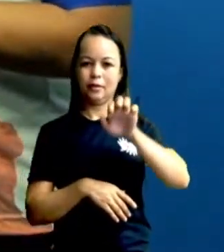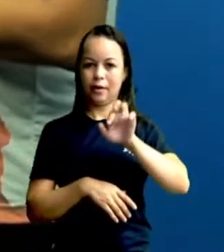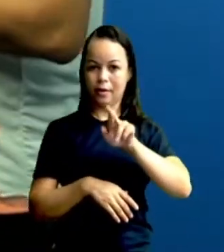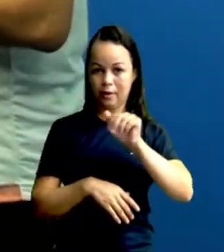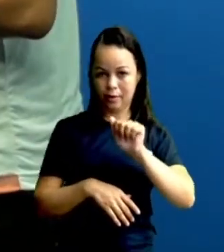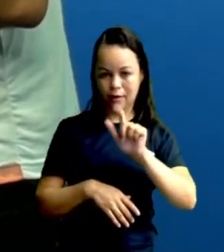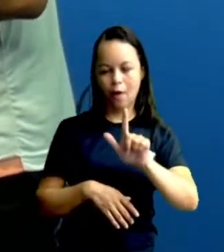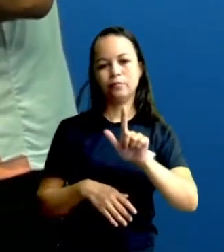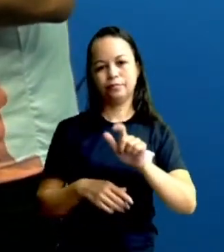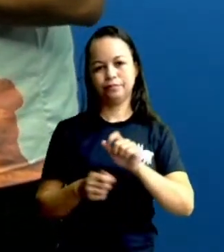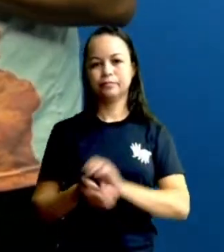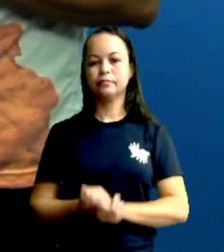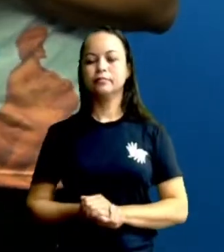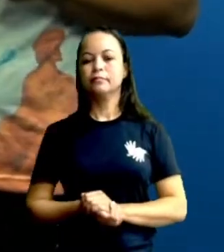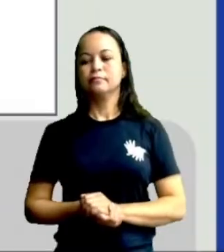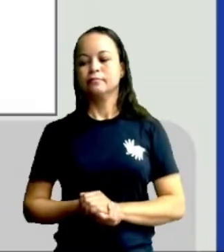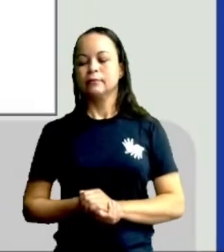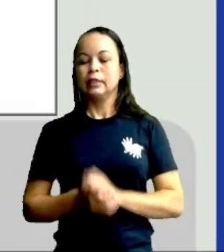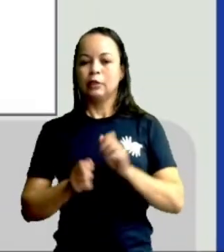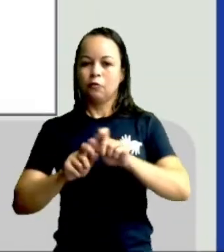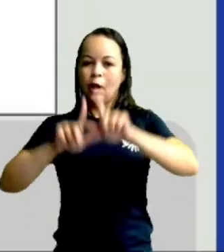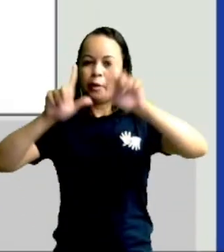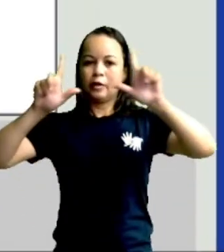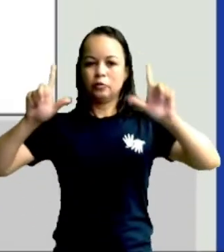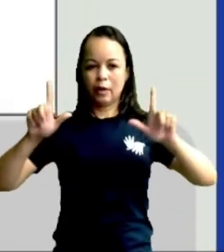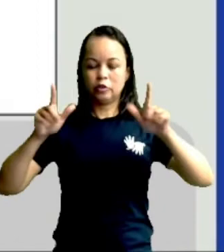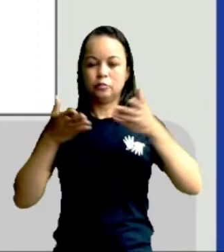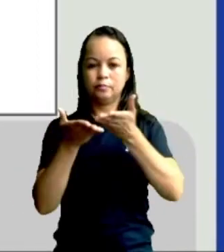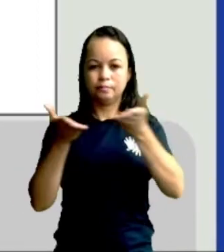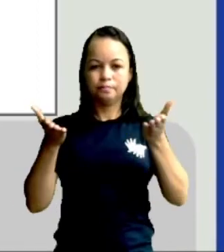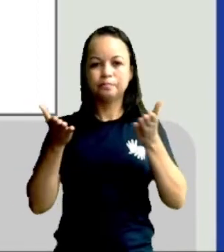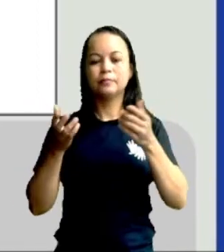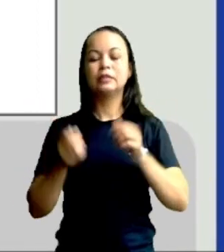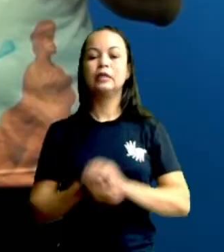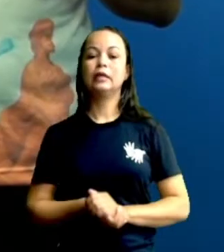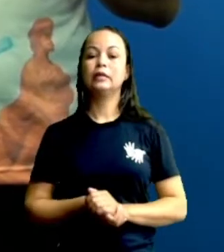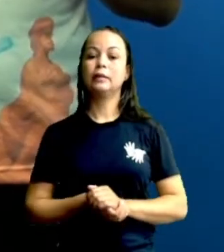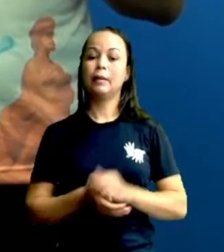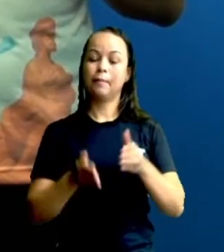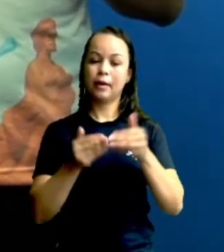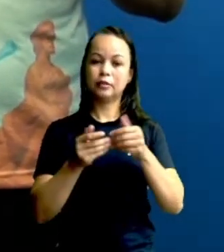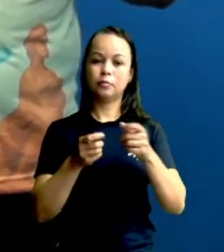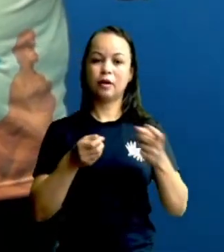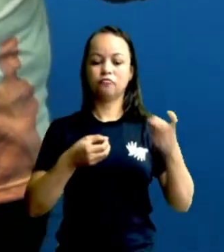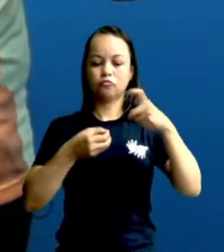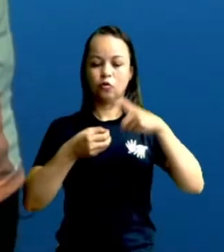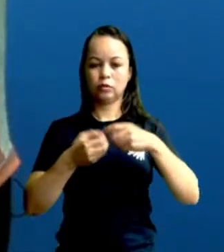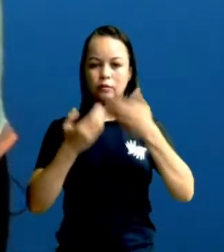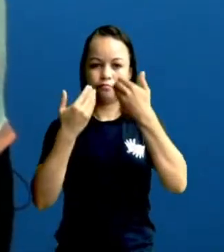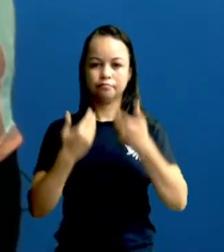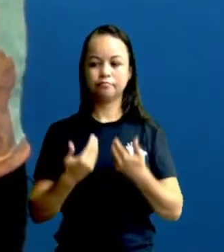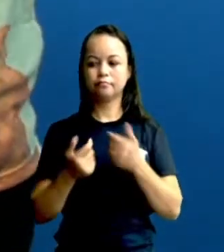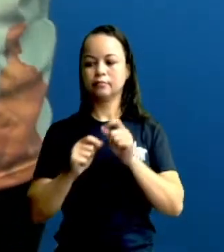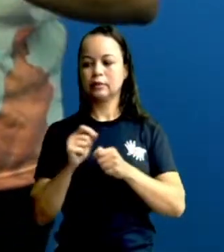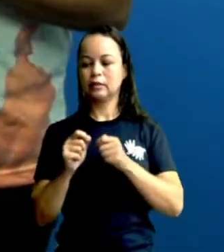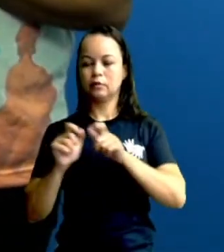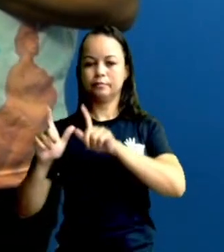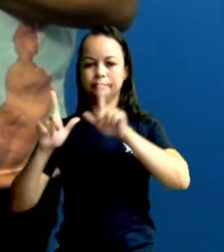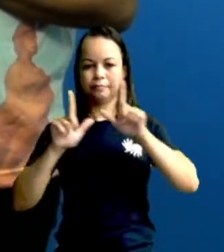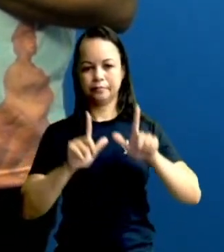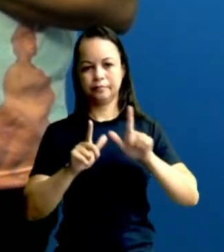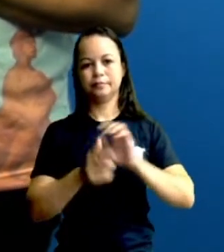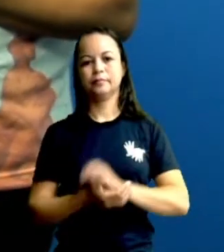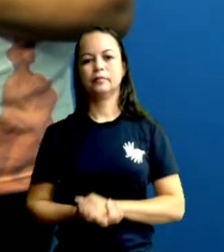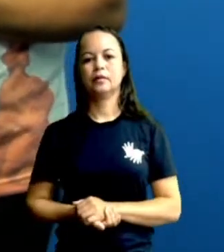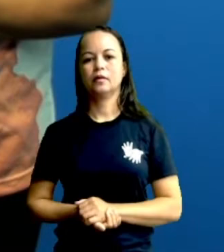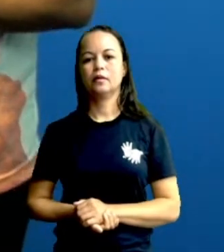nisso. O novo produção abre mais uma vez essa imagem e já vou pedir para a produção voltar aqui comigo e já vou pedir para a produção ir para a nossa próxima imagem.